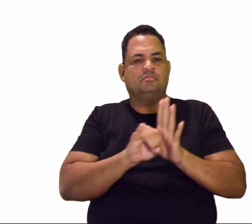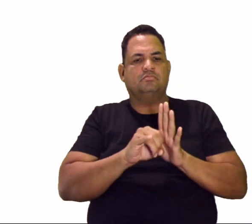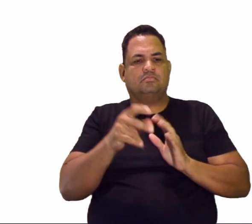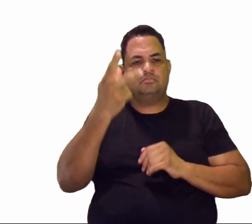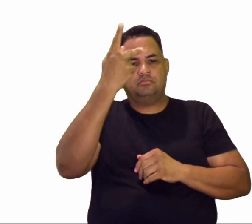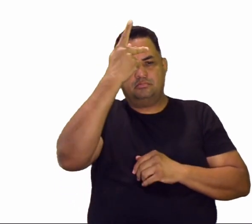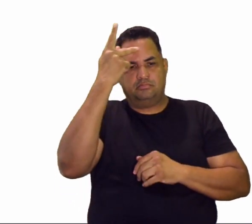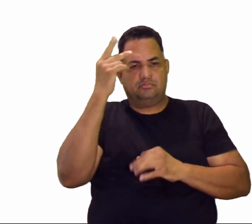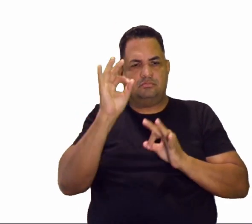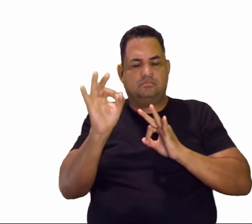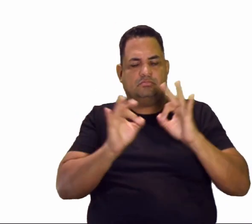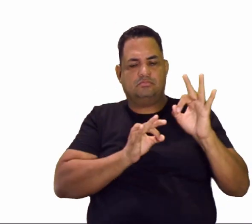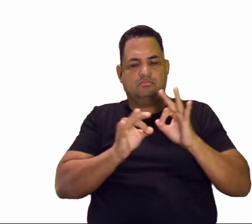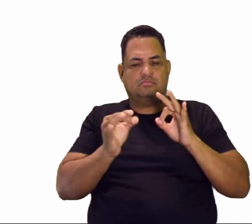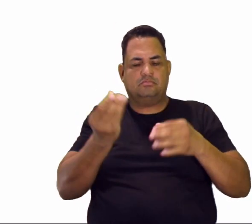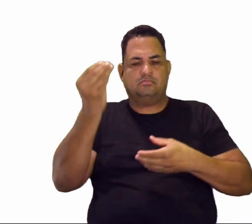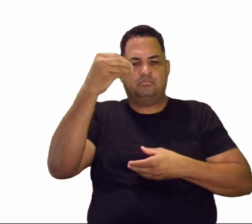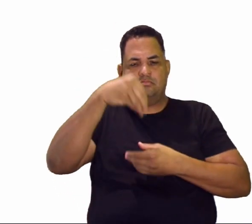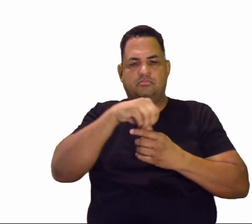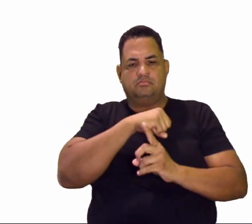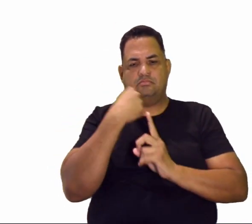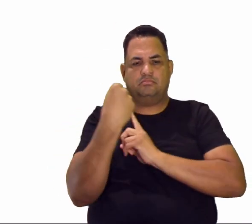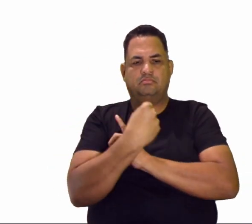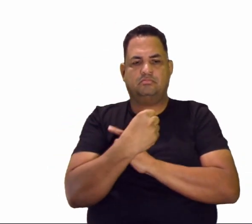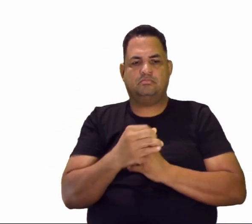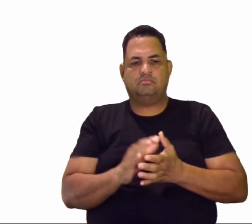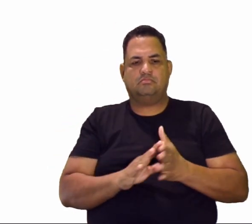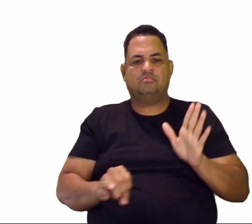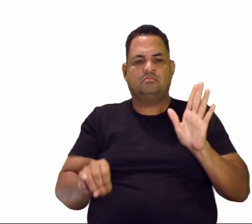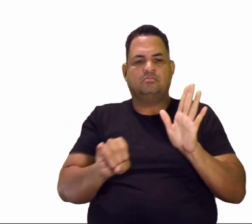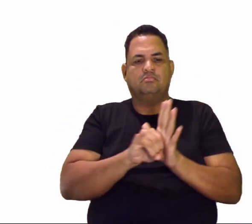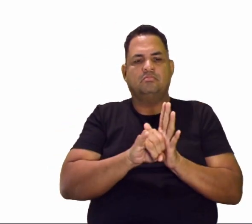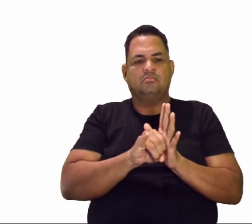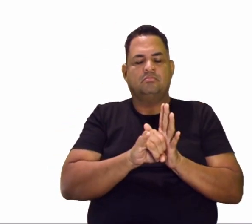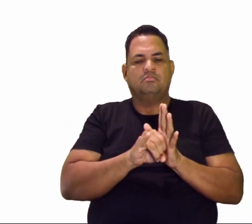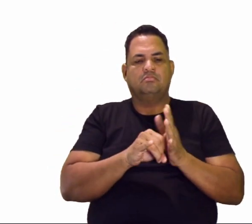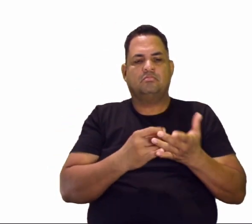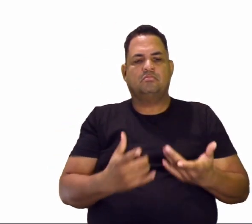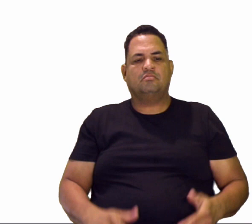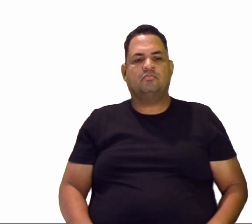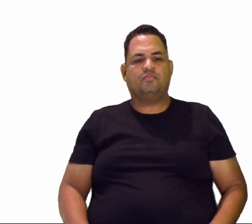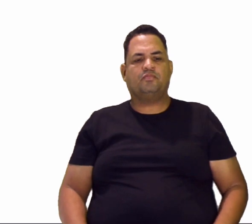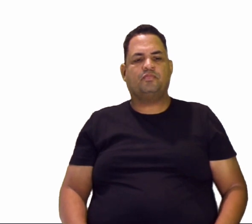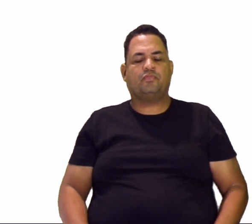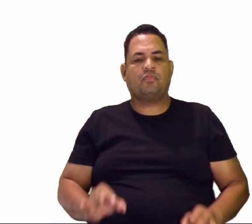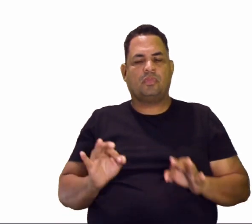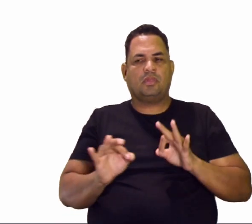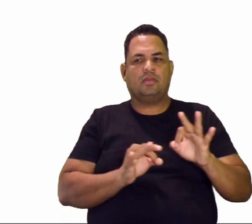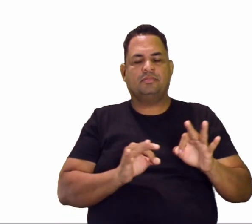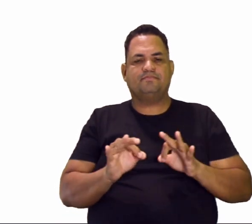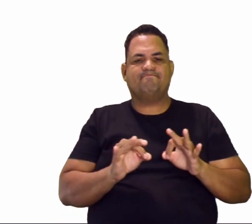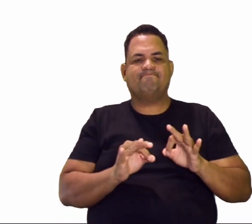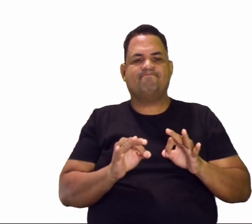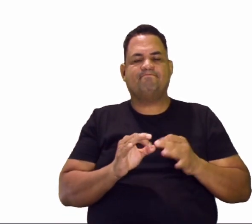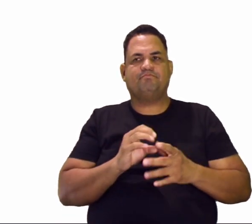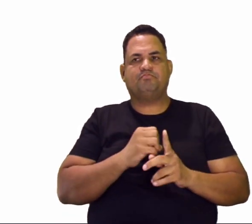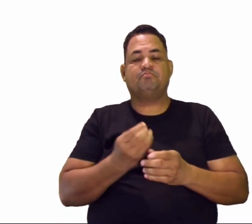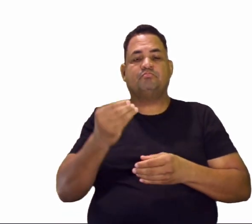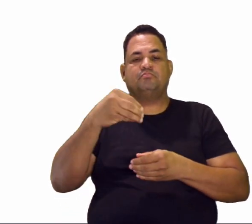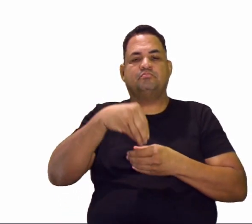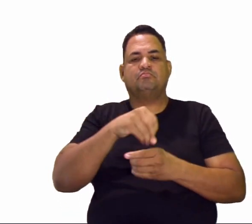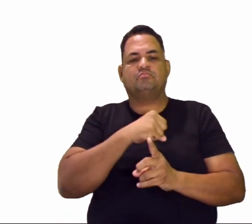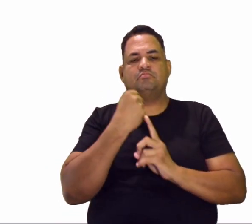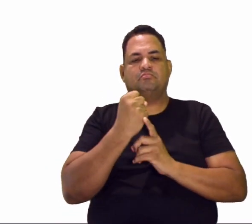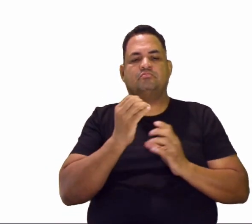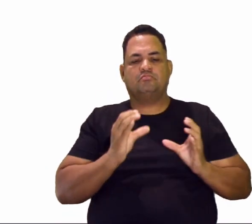que é construída socialmente, né? Essa identidade pessoal nossa, ela é construída socialmente